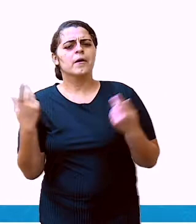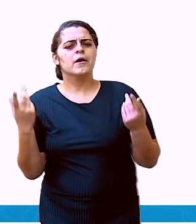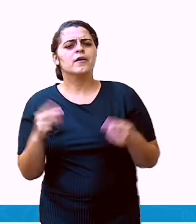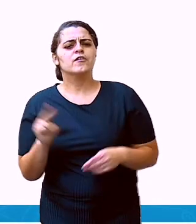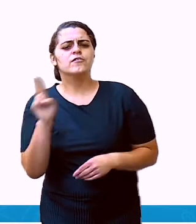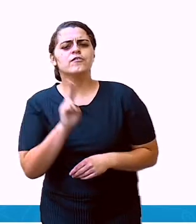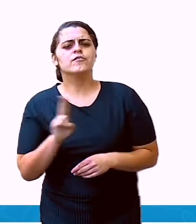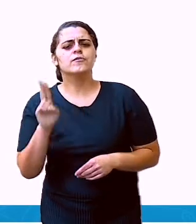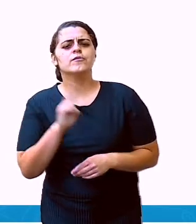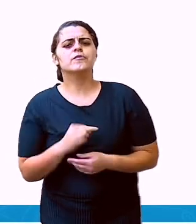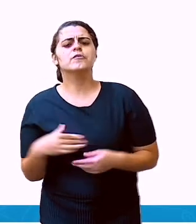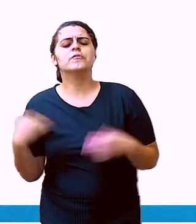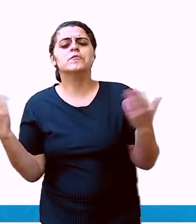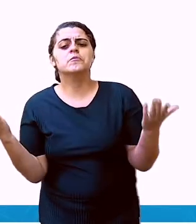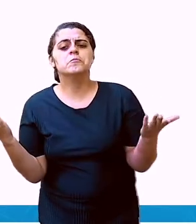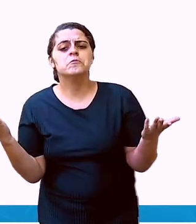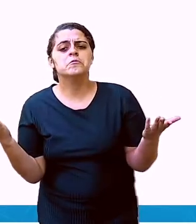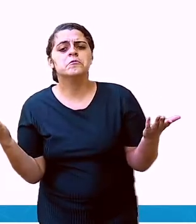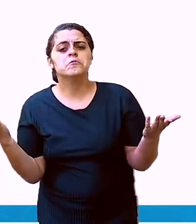que serve o bilhete?